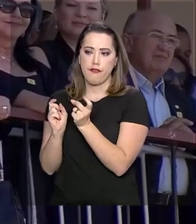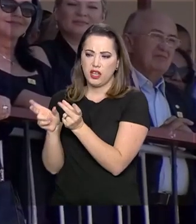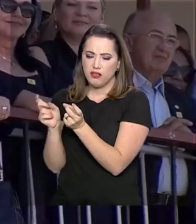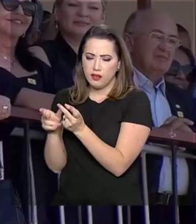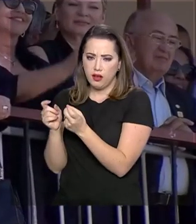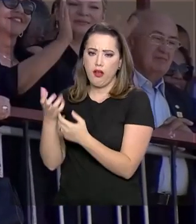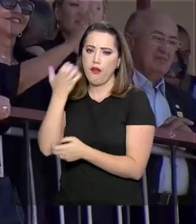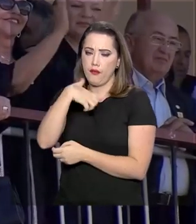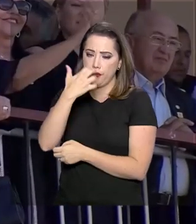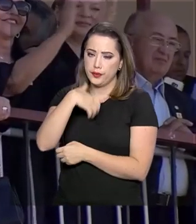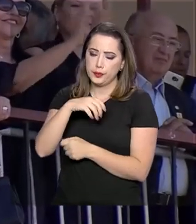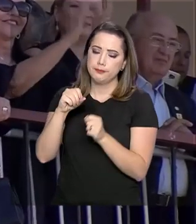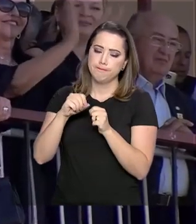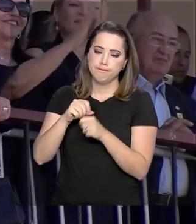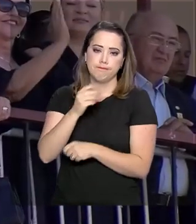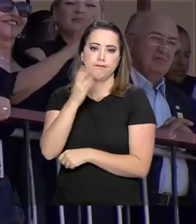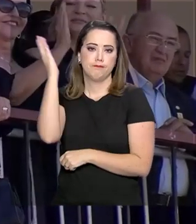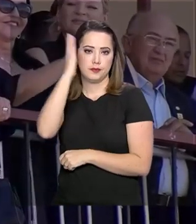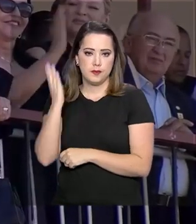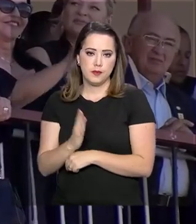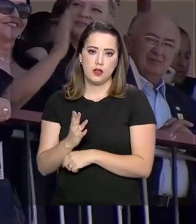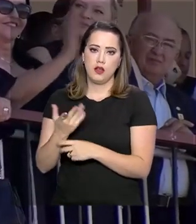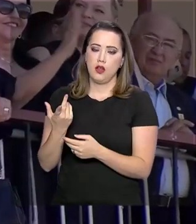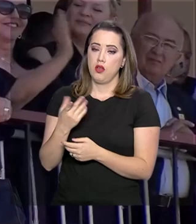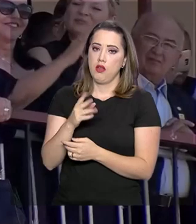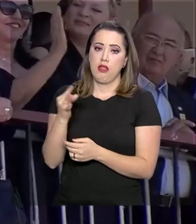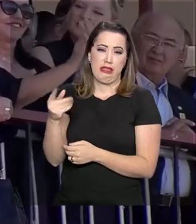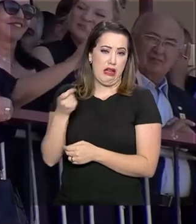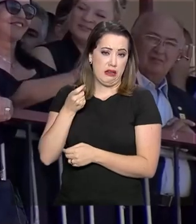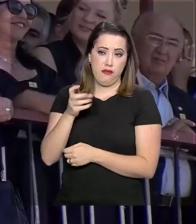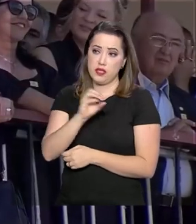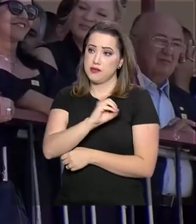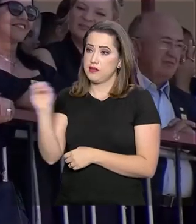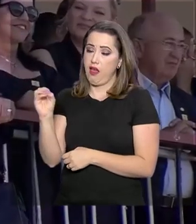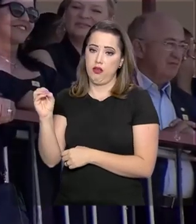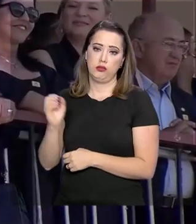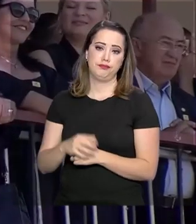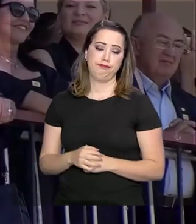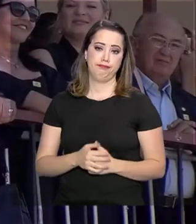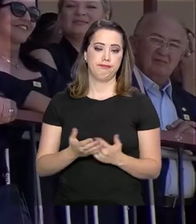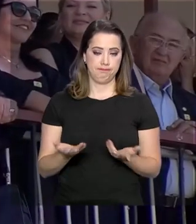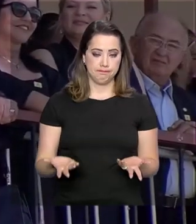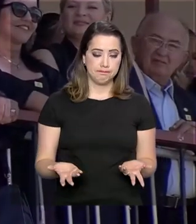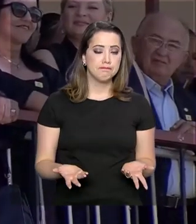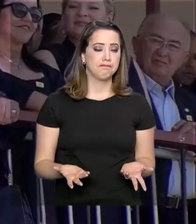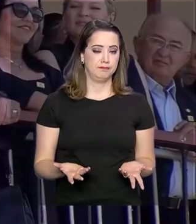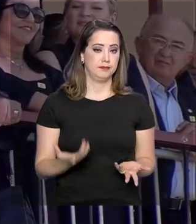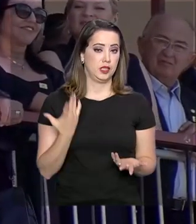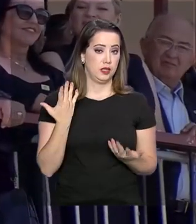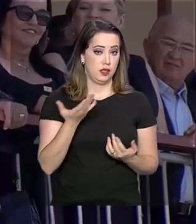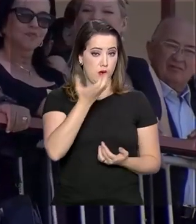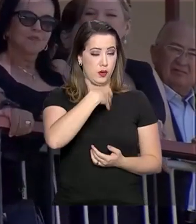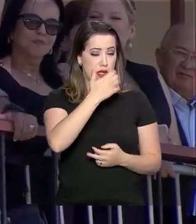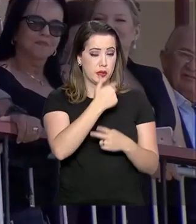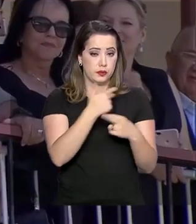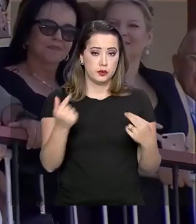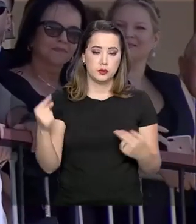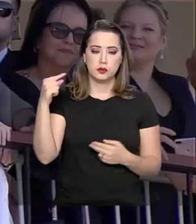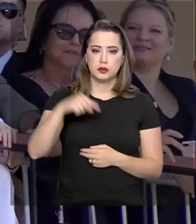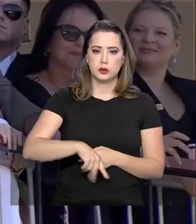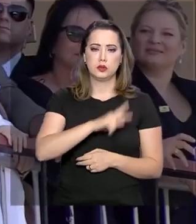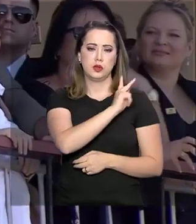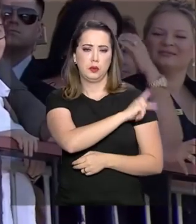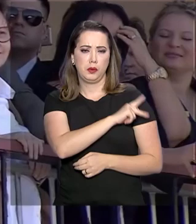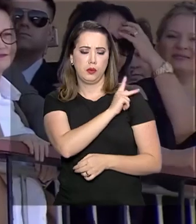Brasil. A tarifa será zero. Então, a fruticultura aqui de